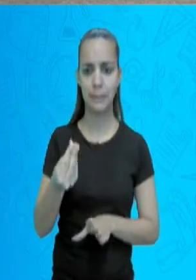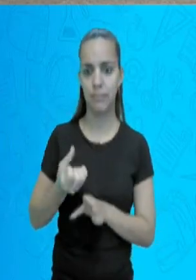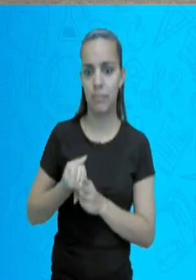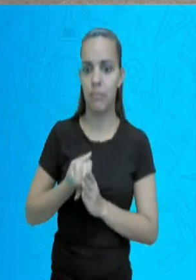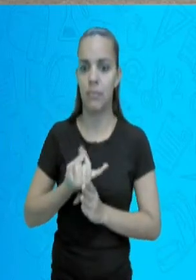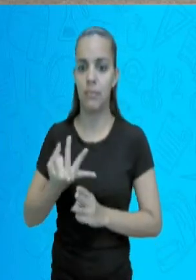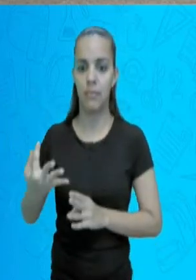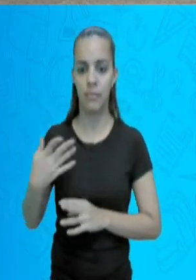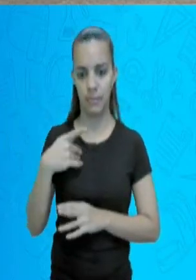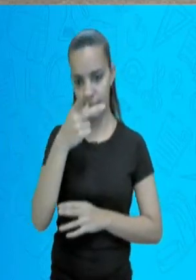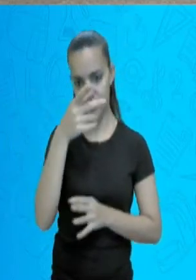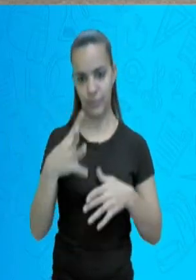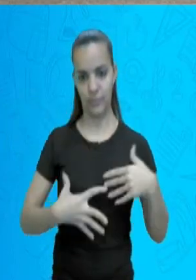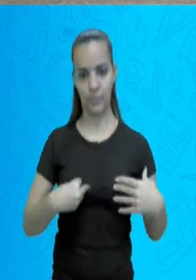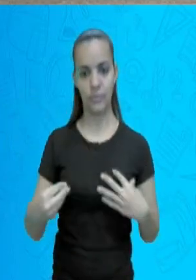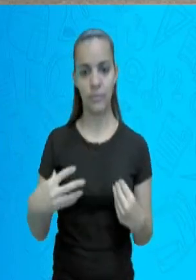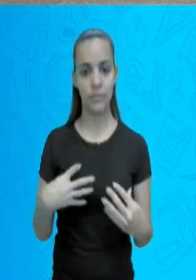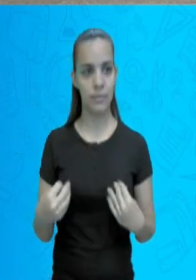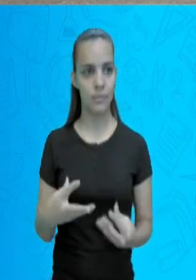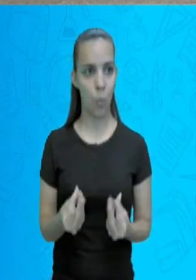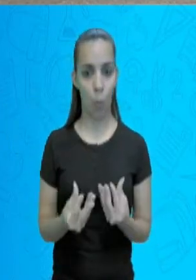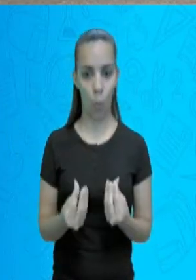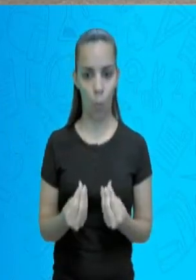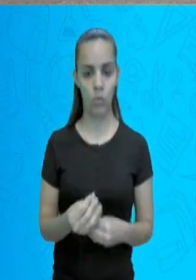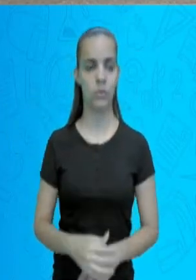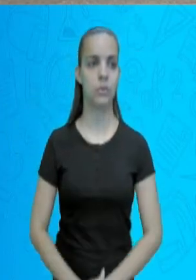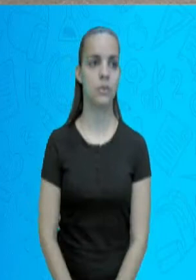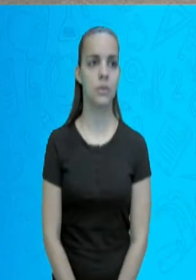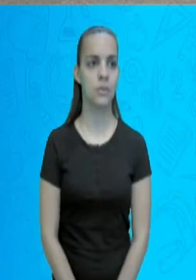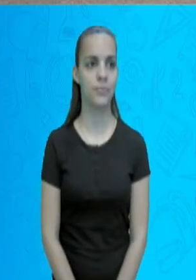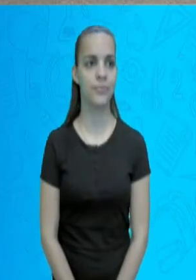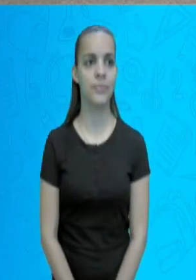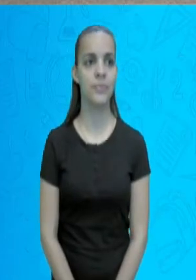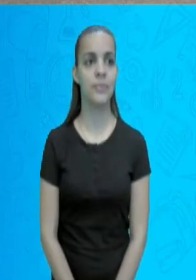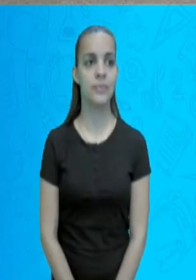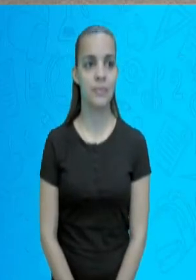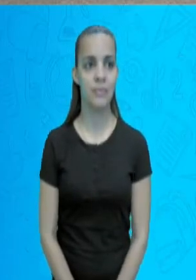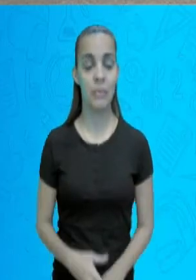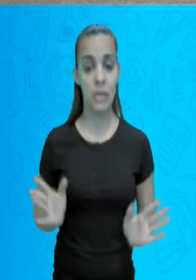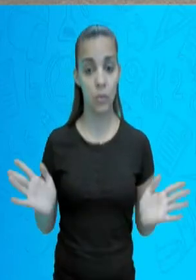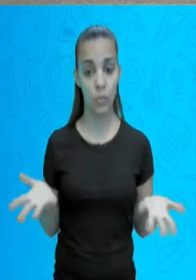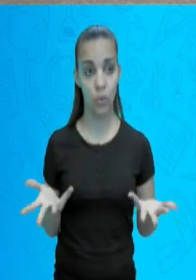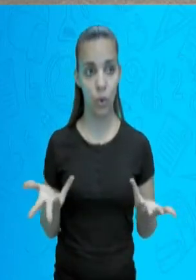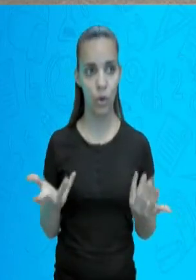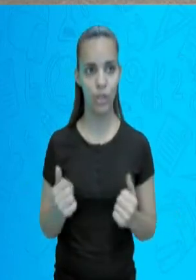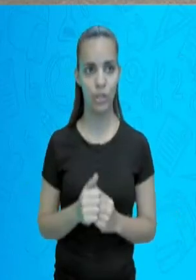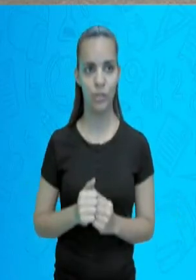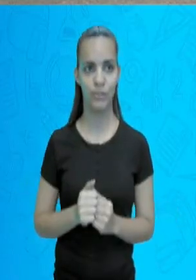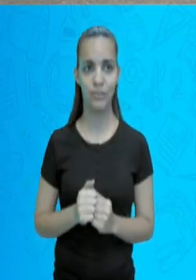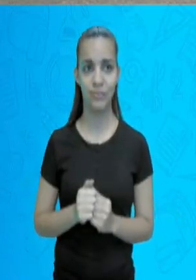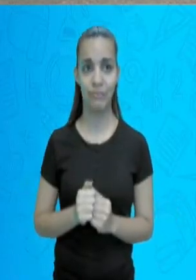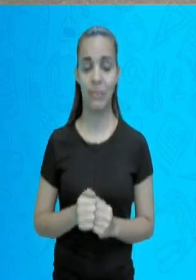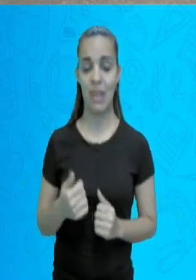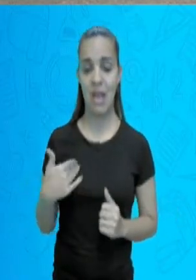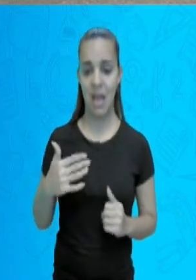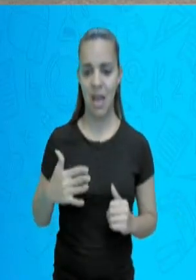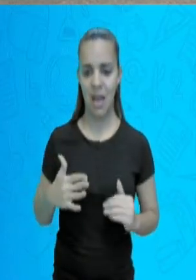então, a taxa de natalidade do Brasil está diminuindo.